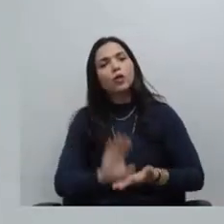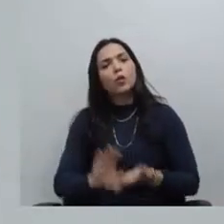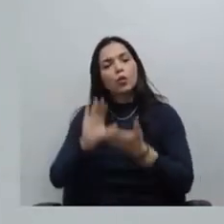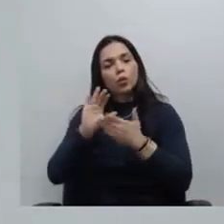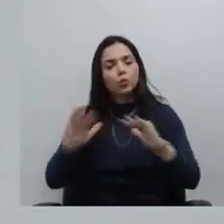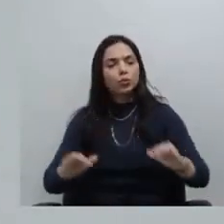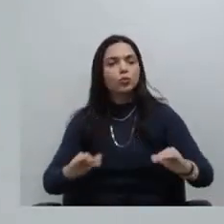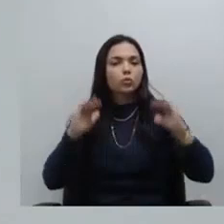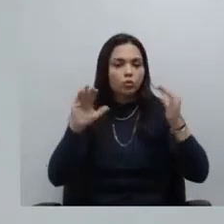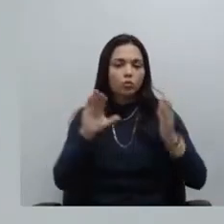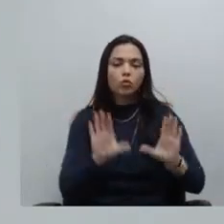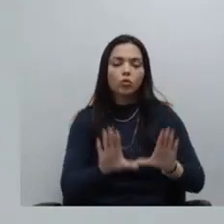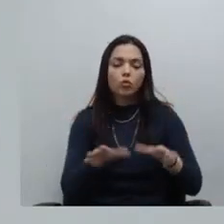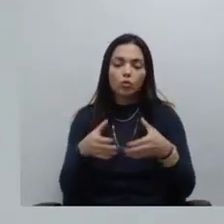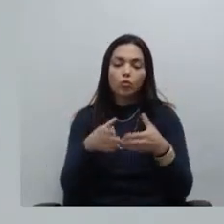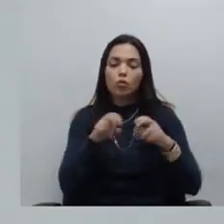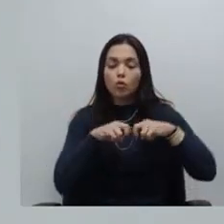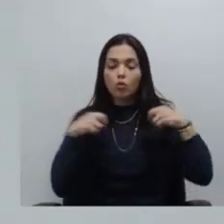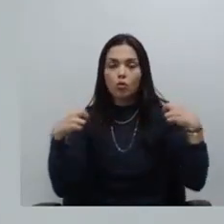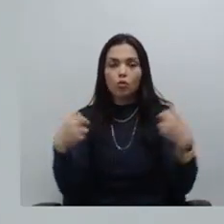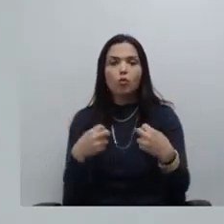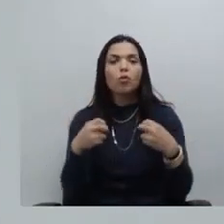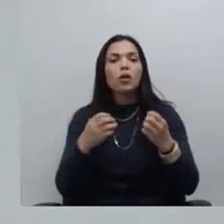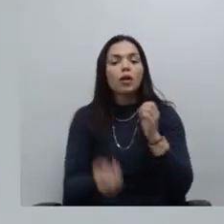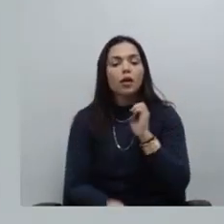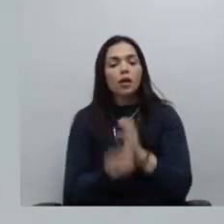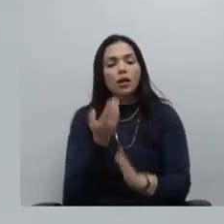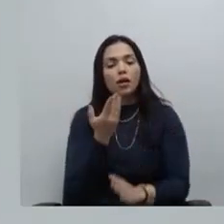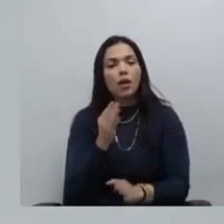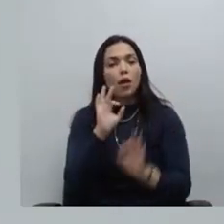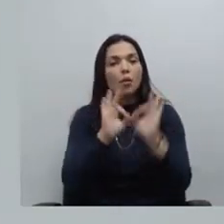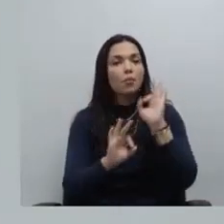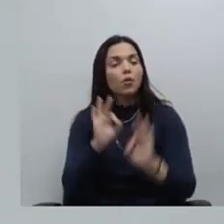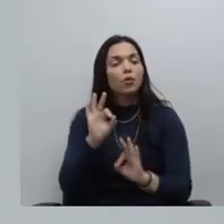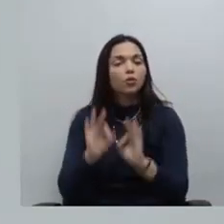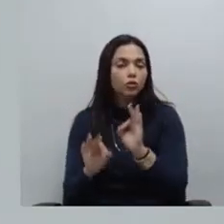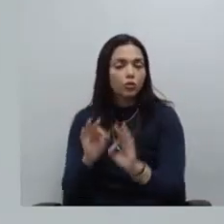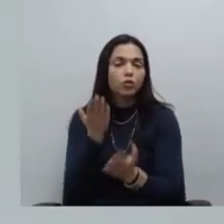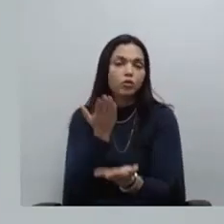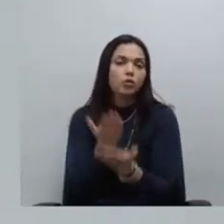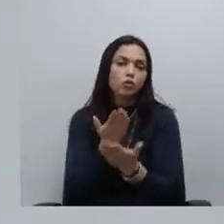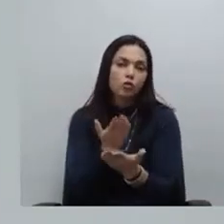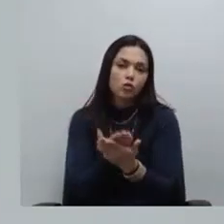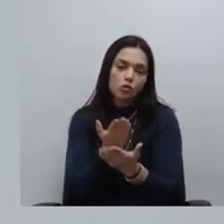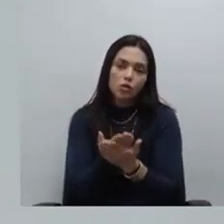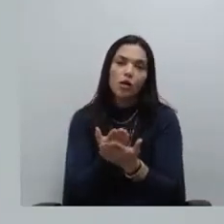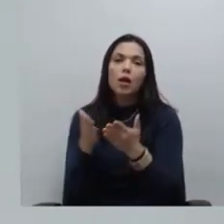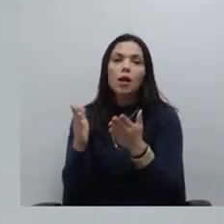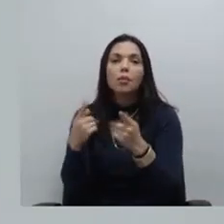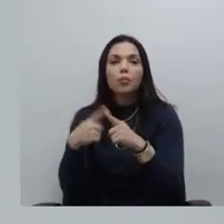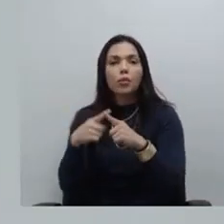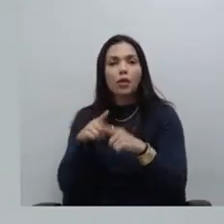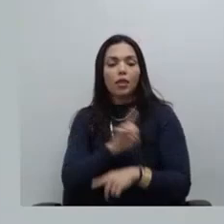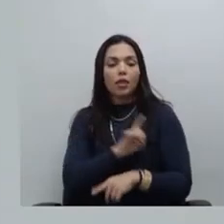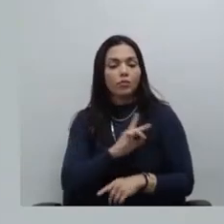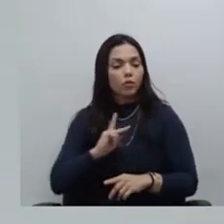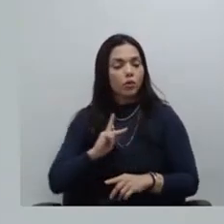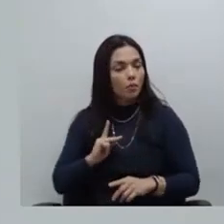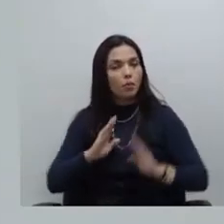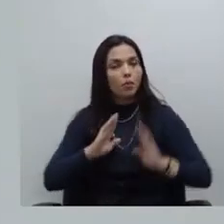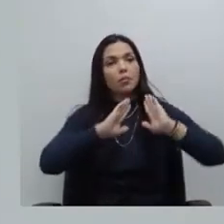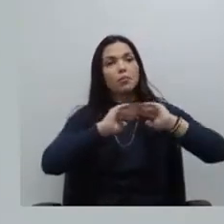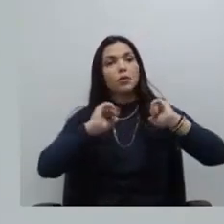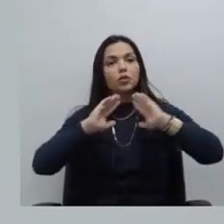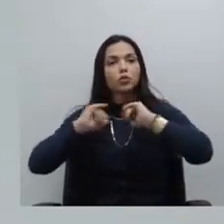de um colegiado criar esse programa de auxílio creche a partir do pedido das colegas defensoras públicas